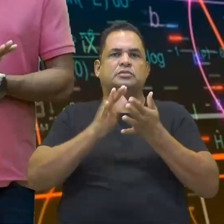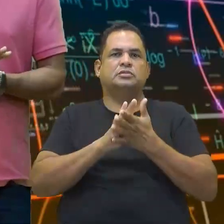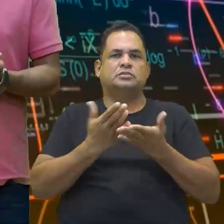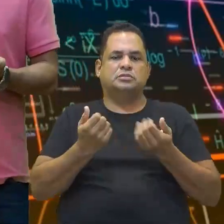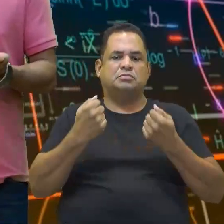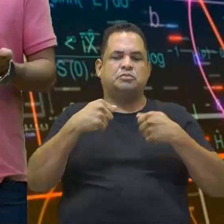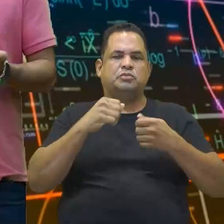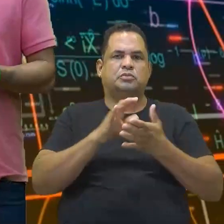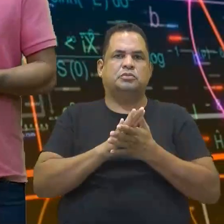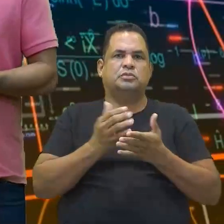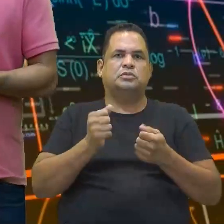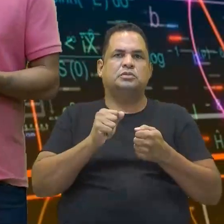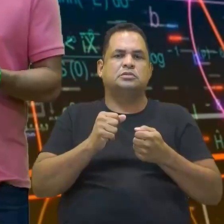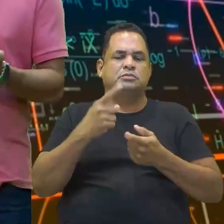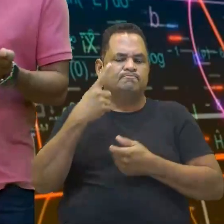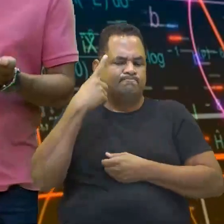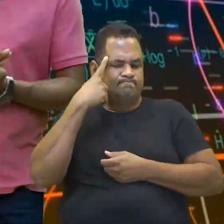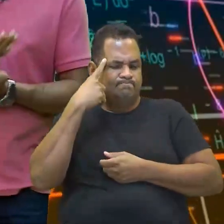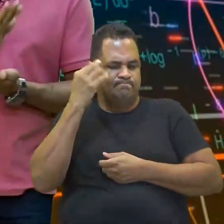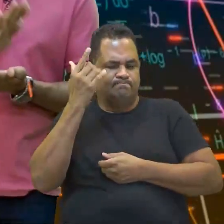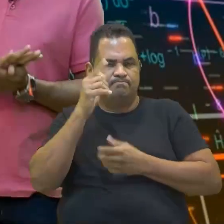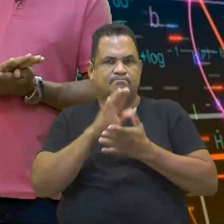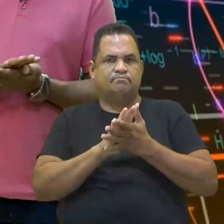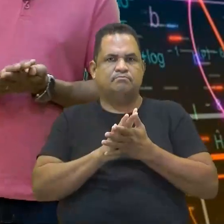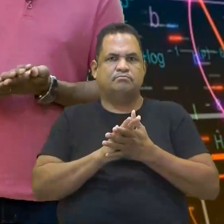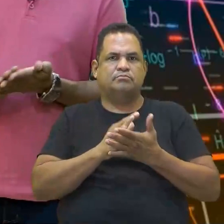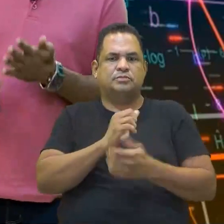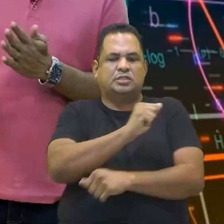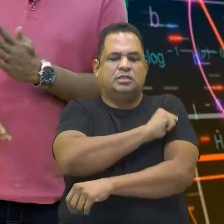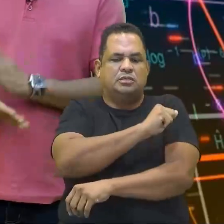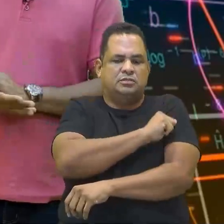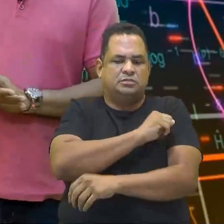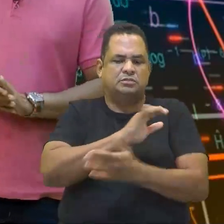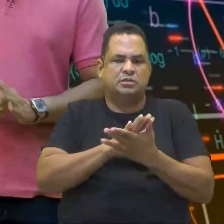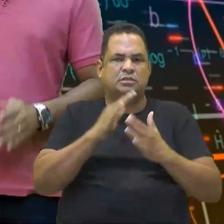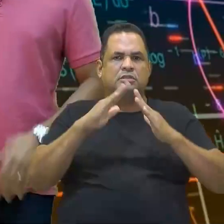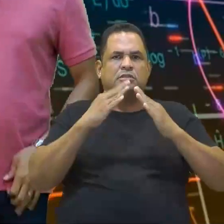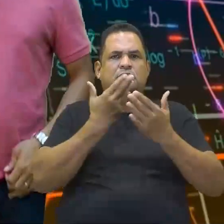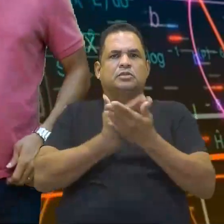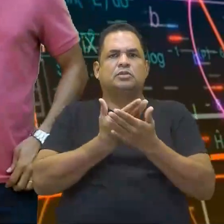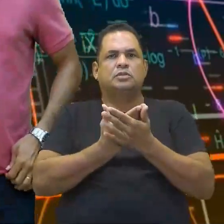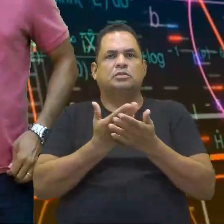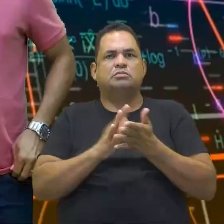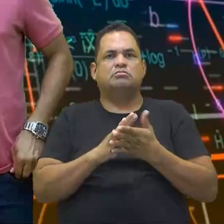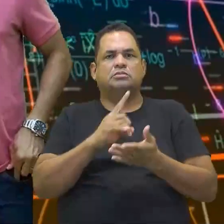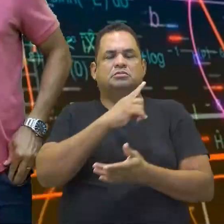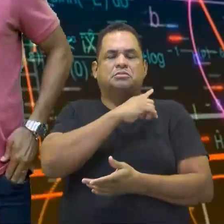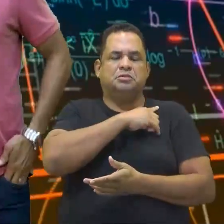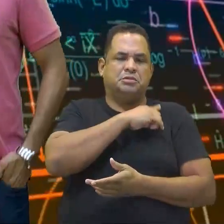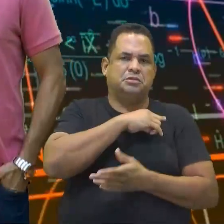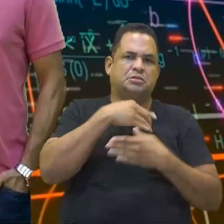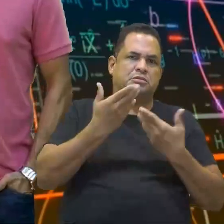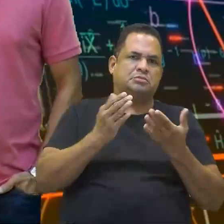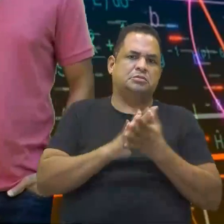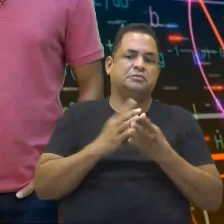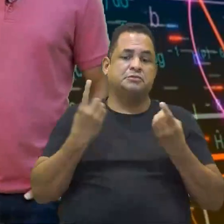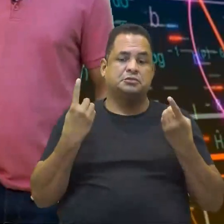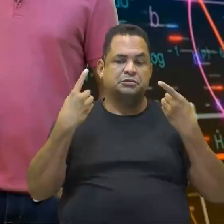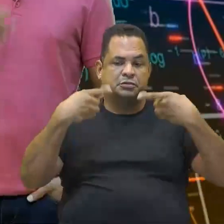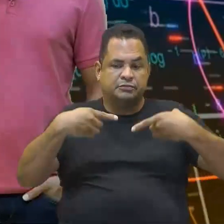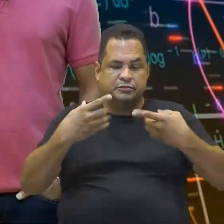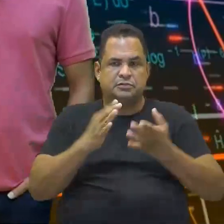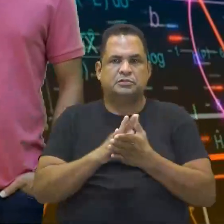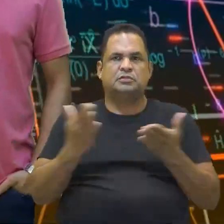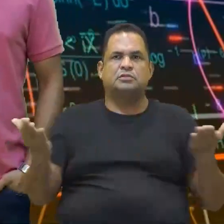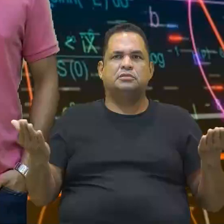esses raciocínios aí com a galera aí da escola, né? Quem não está no primeiro ano, você já pode desafiar aí também. desafiando, Tiara.